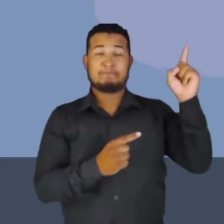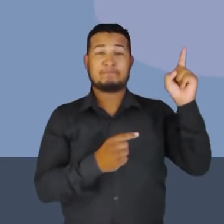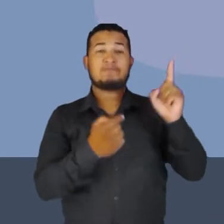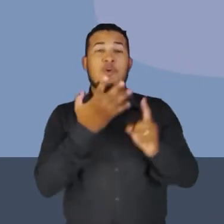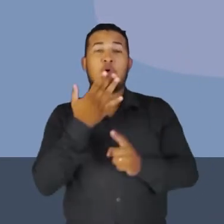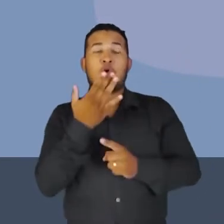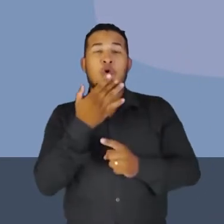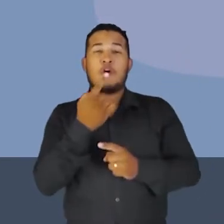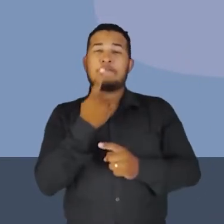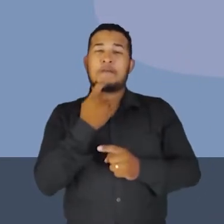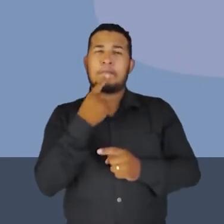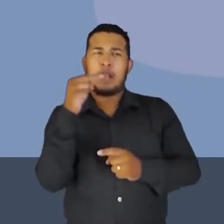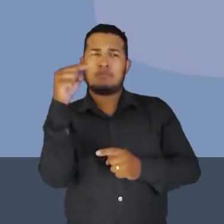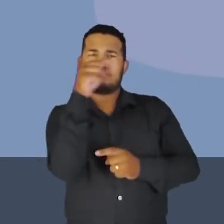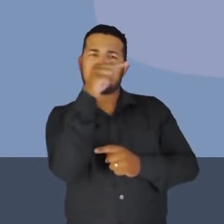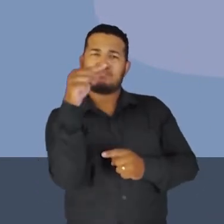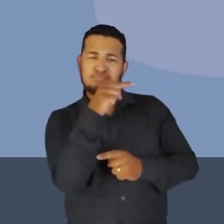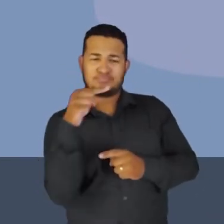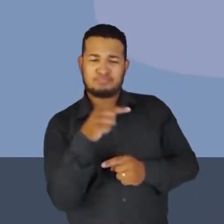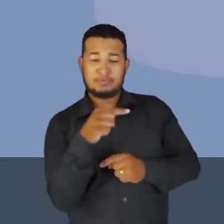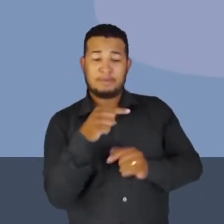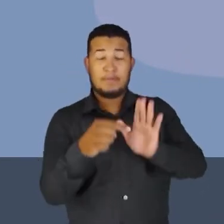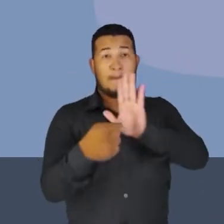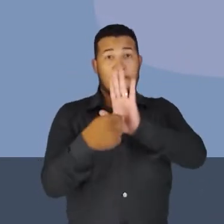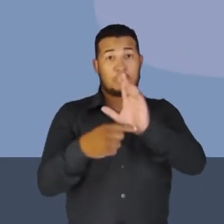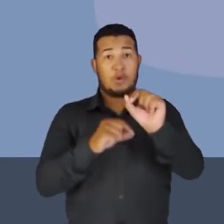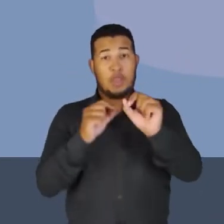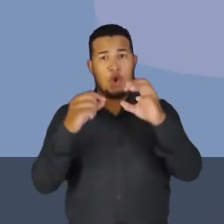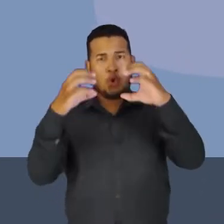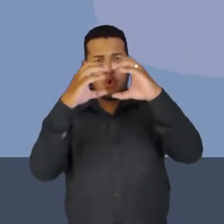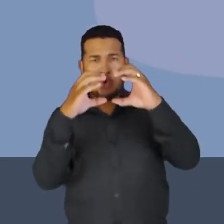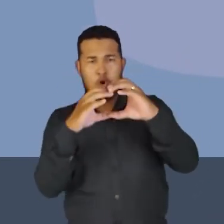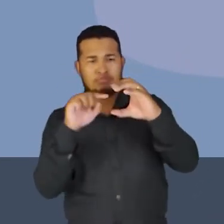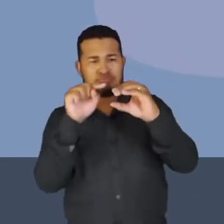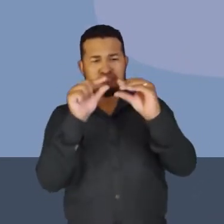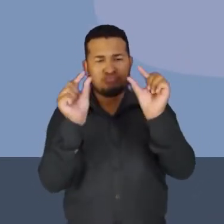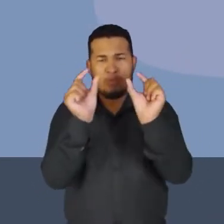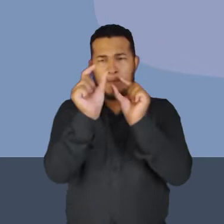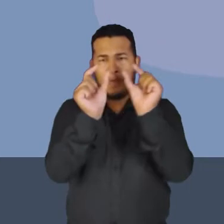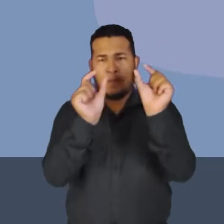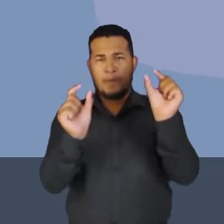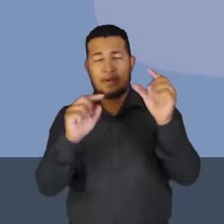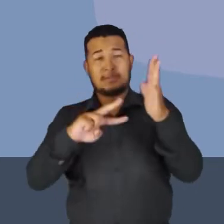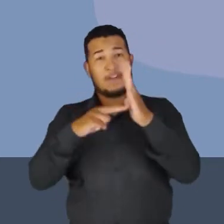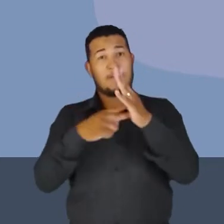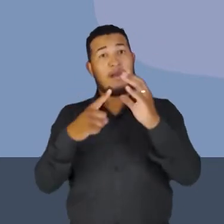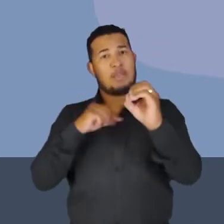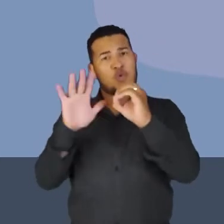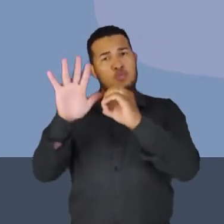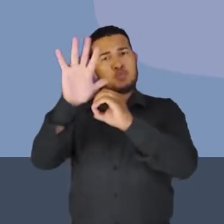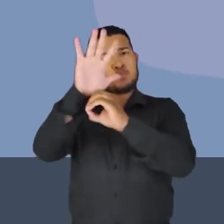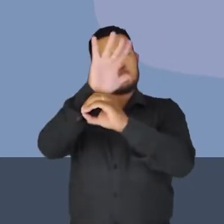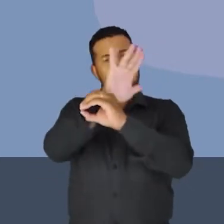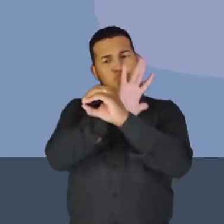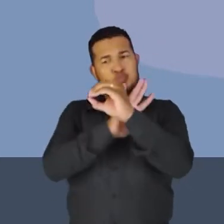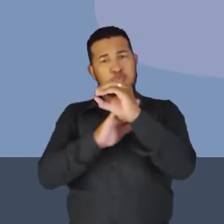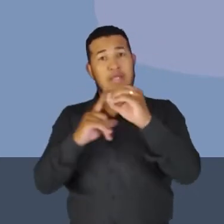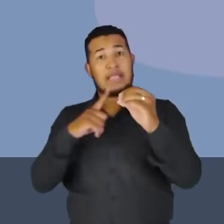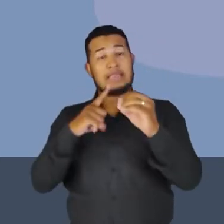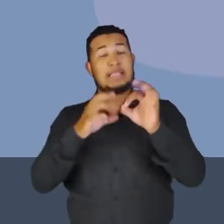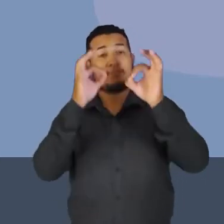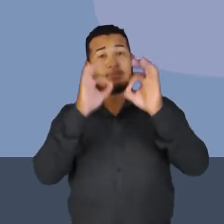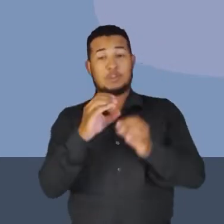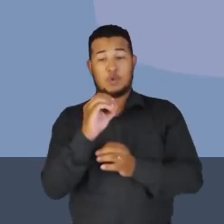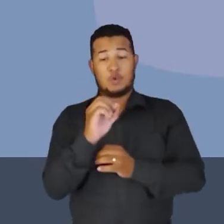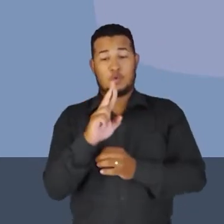vermelhinhas, está marcando para você que aquele aglomerado está gerando um campo que tem aquela orientação.